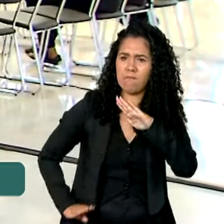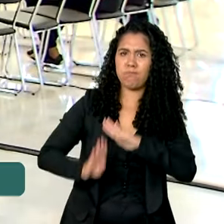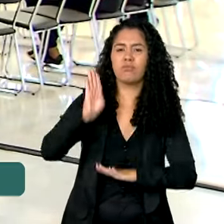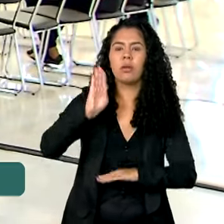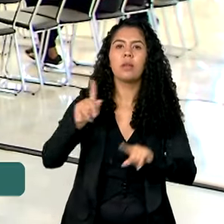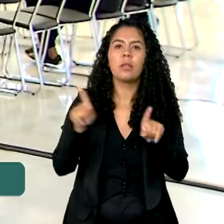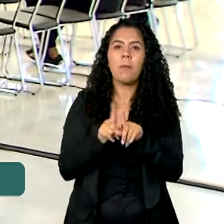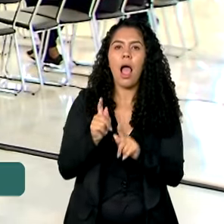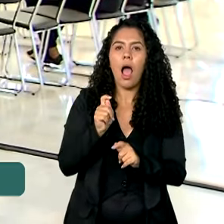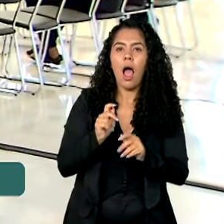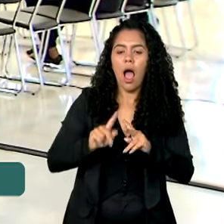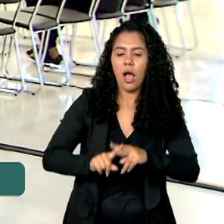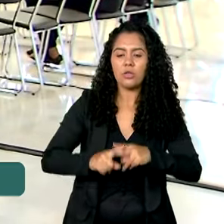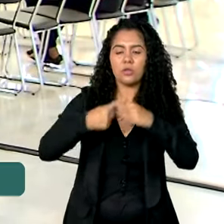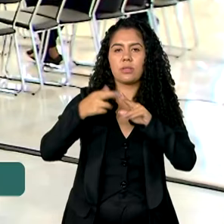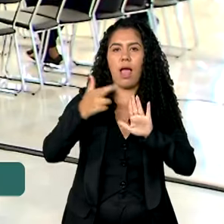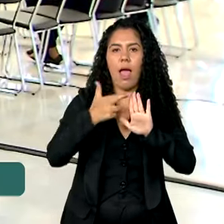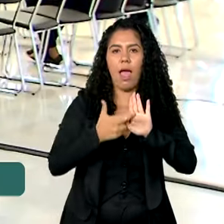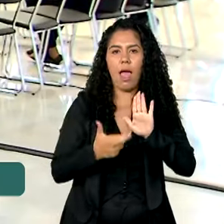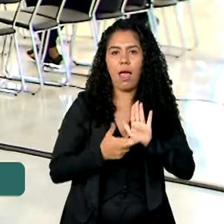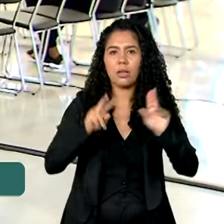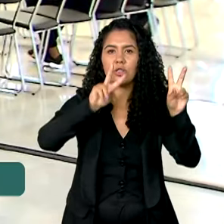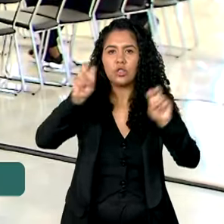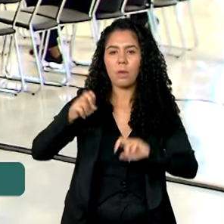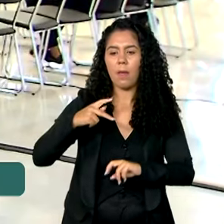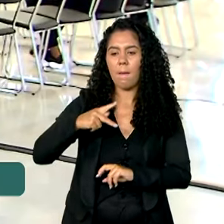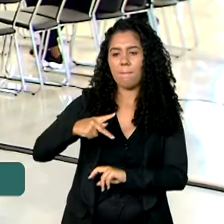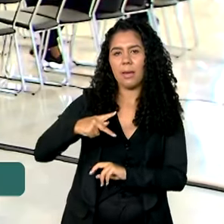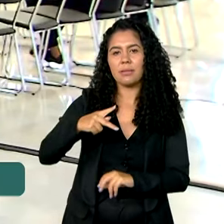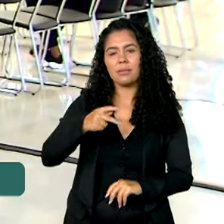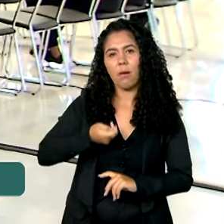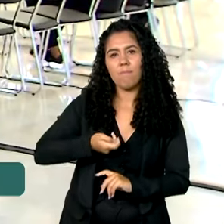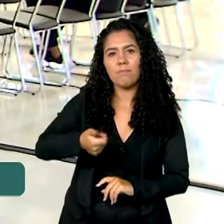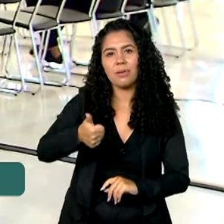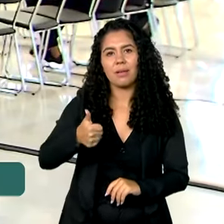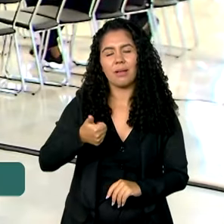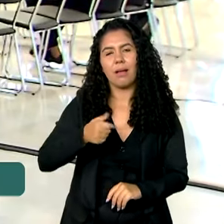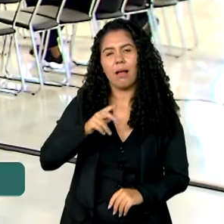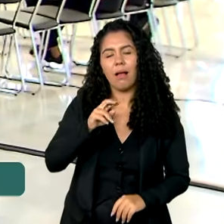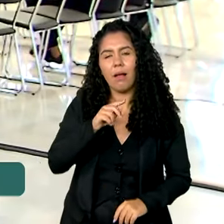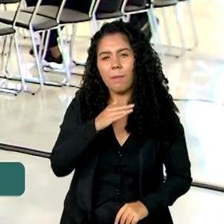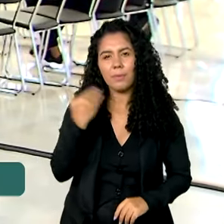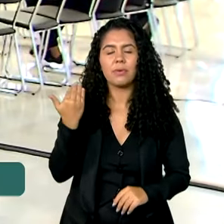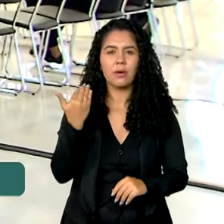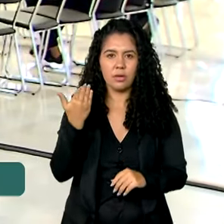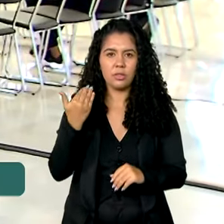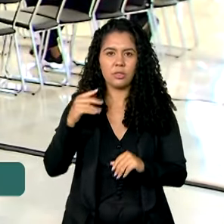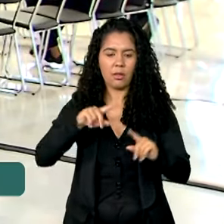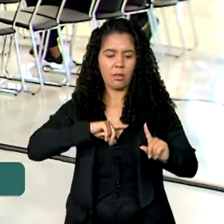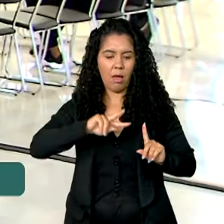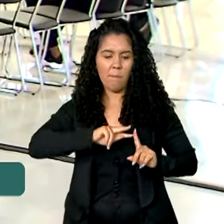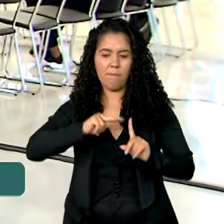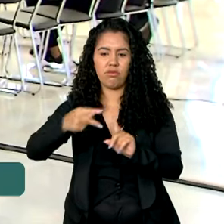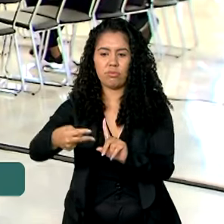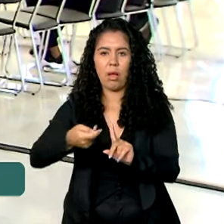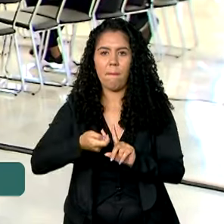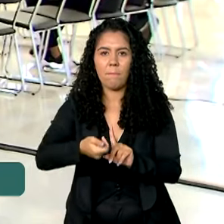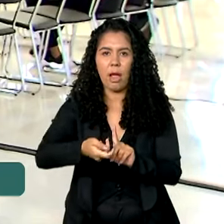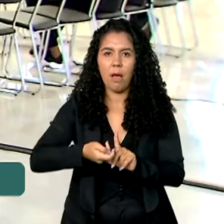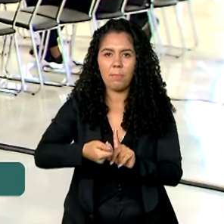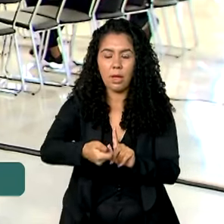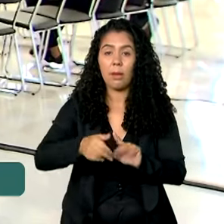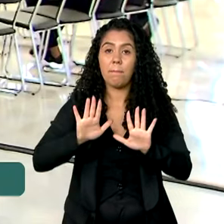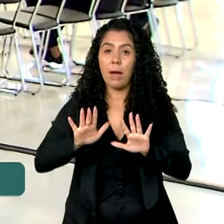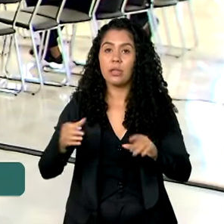pensões nas forças armadas, como extinguir a morte fictícia, que permitia transferências de pensão. As